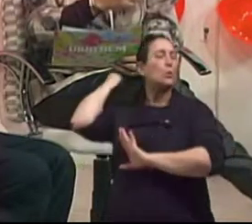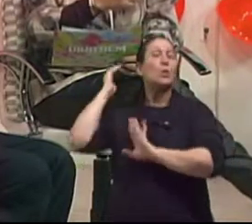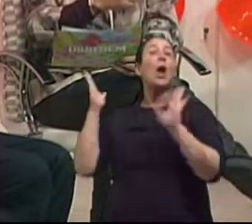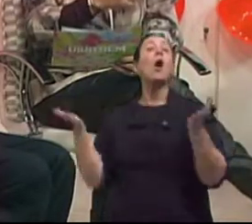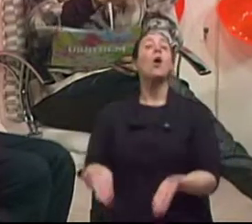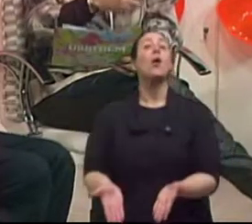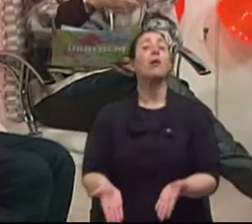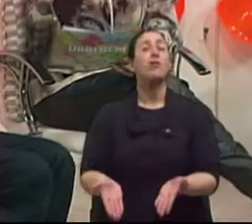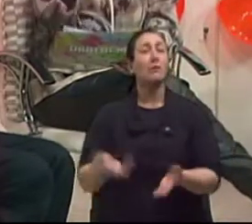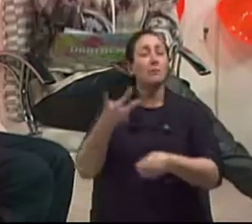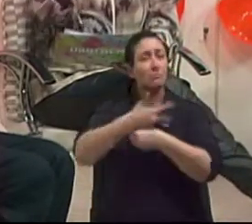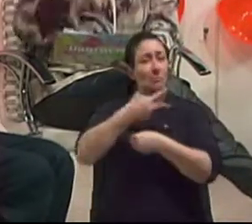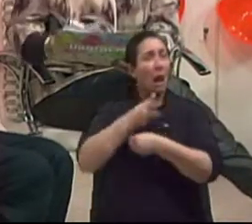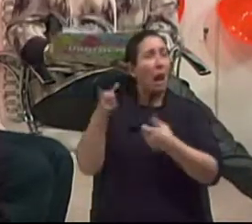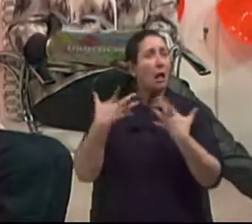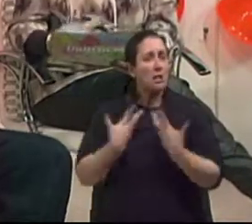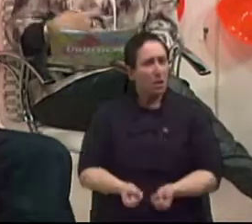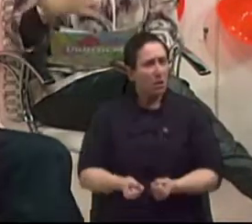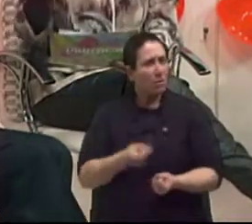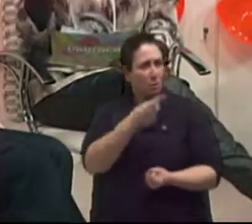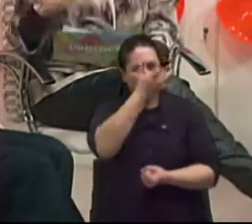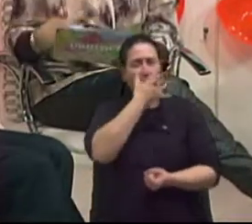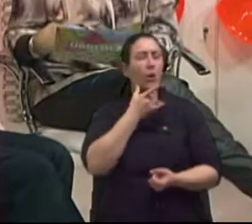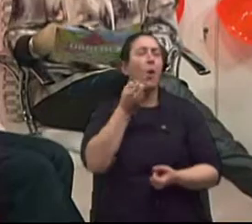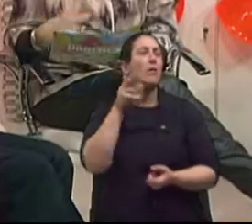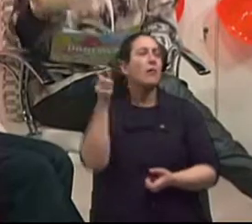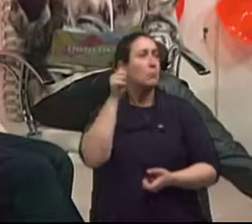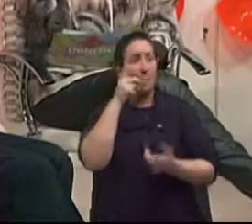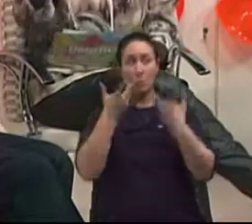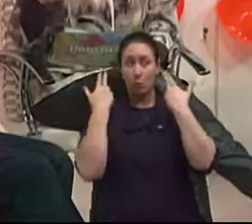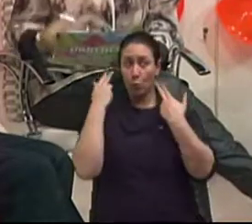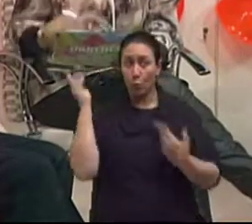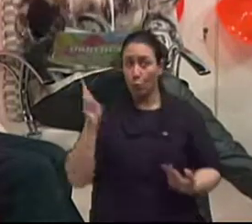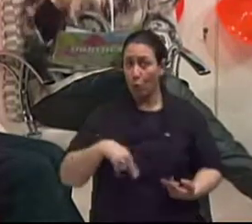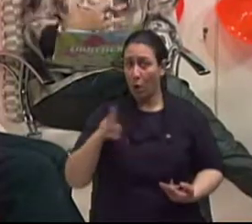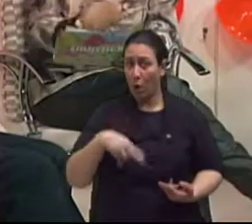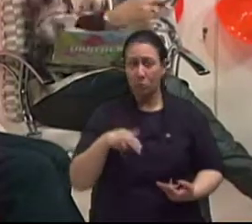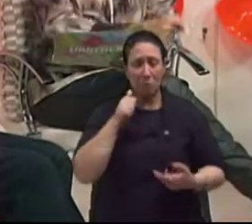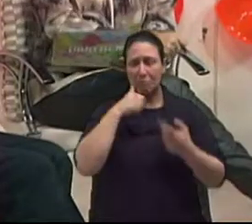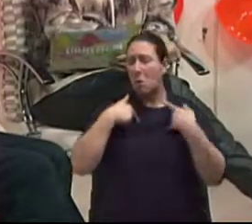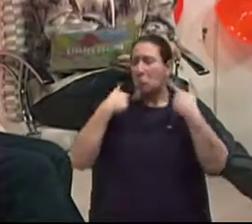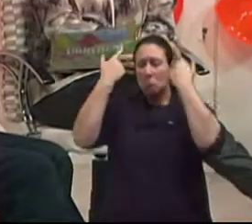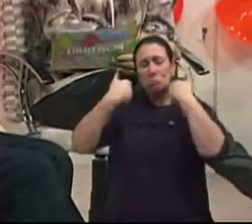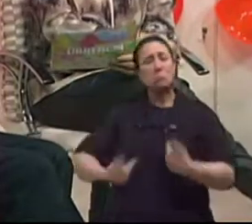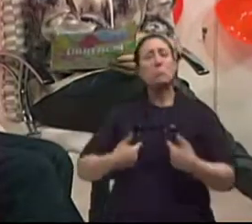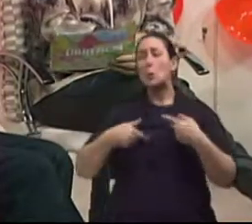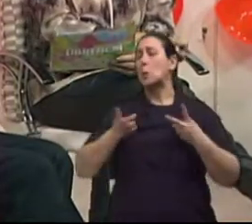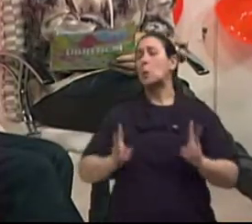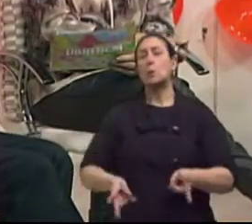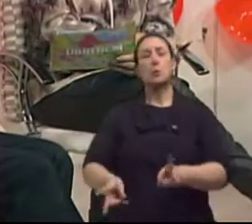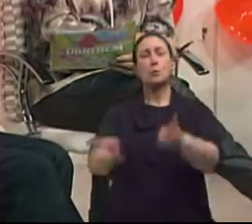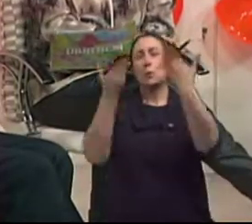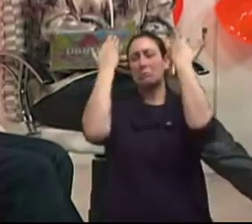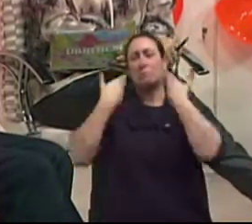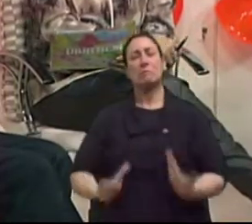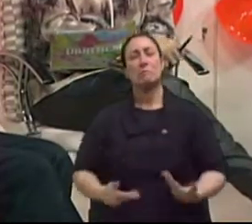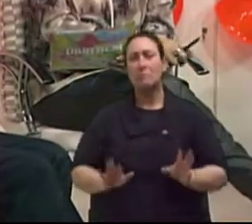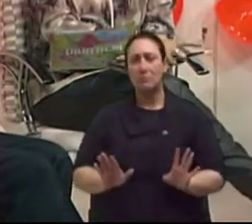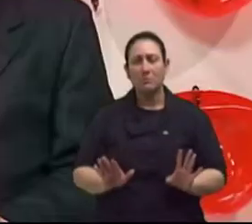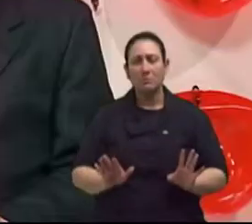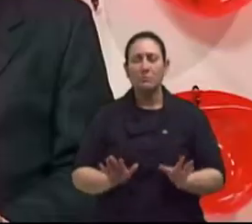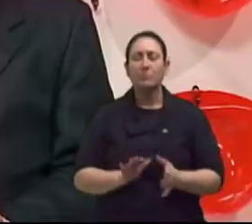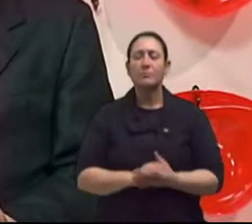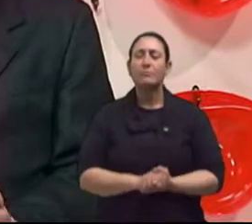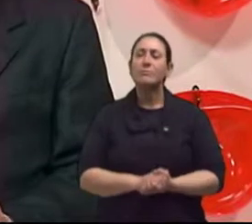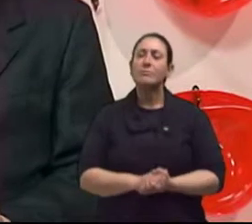envelhecimento? Com que ela diga, eu estou assim, ela não fez plástica, eu estou assim e vou continuar assim. Com certeza. Eu